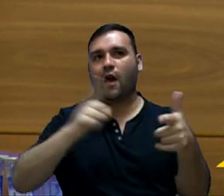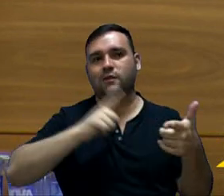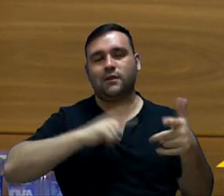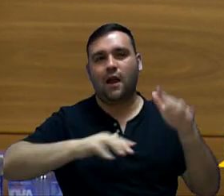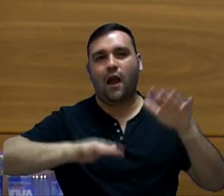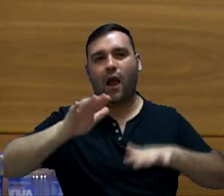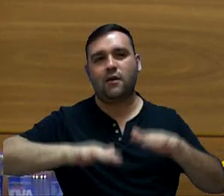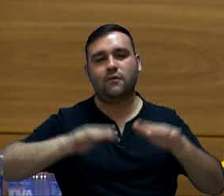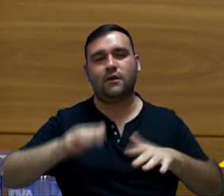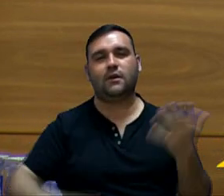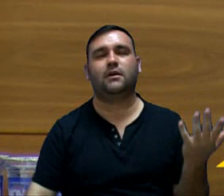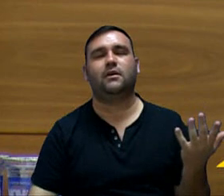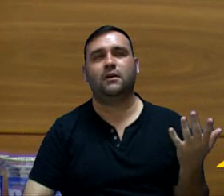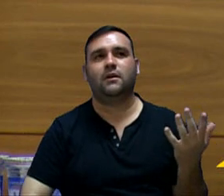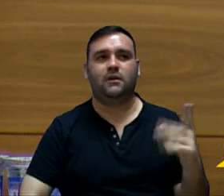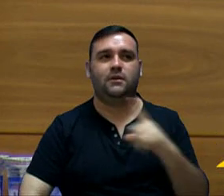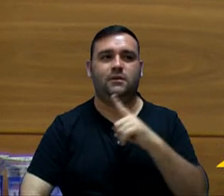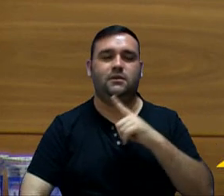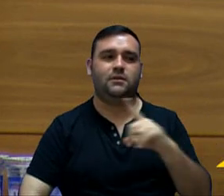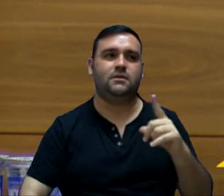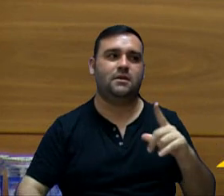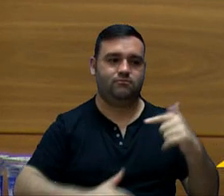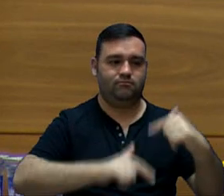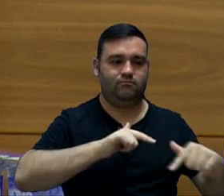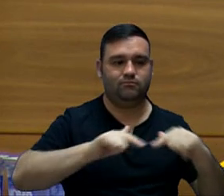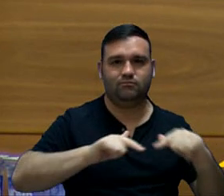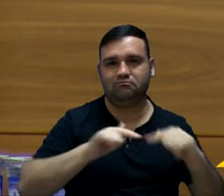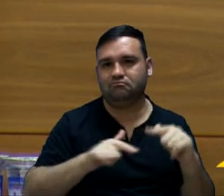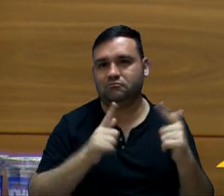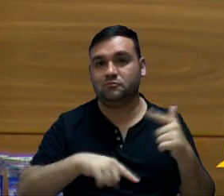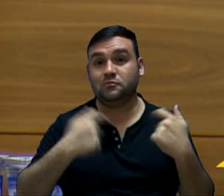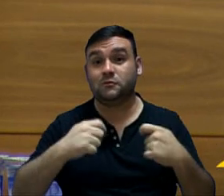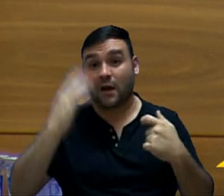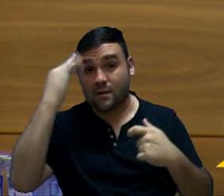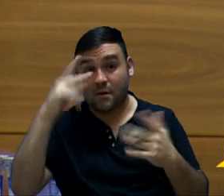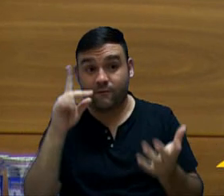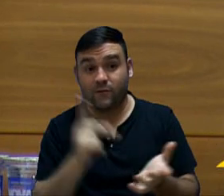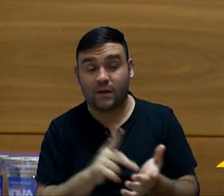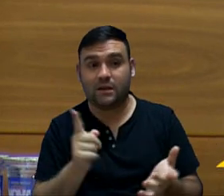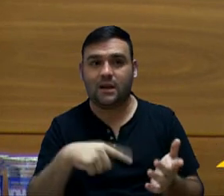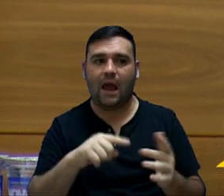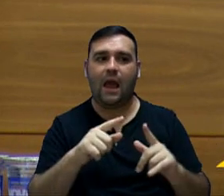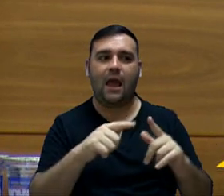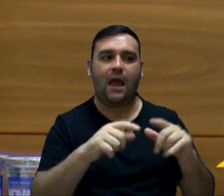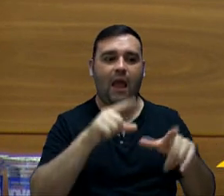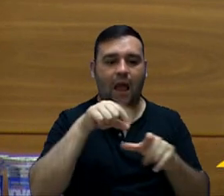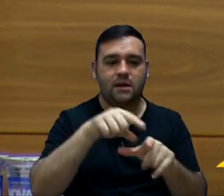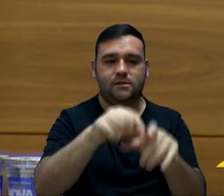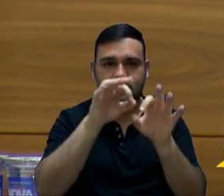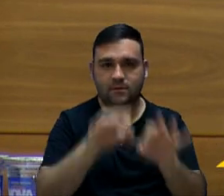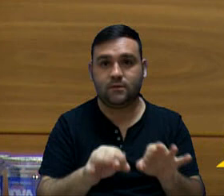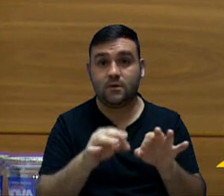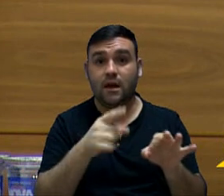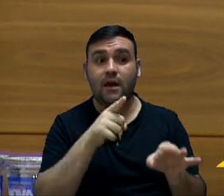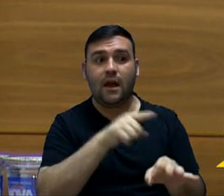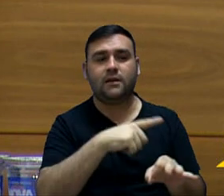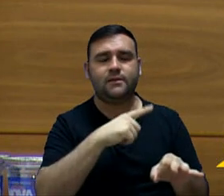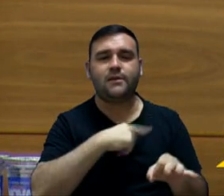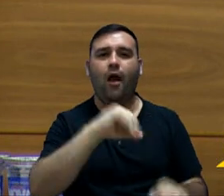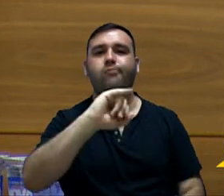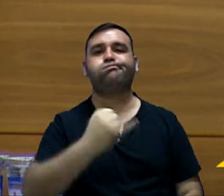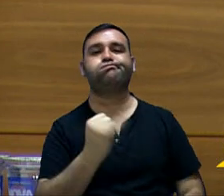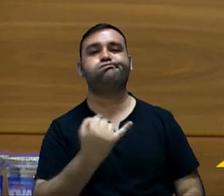tem lá alguma atividade que a gente precisa entender se realmente é uma atividade agrícola e acaba se beneficiando